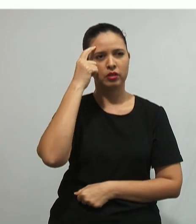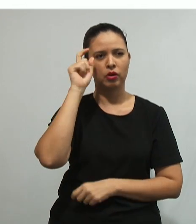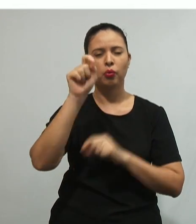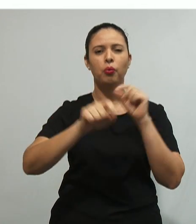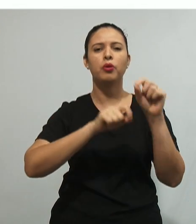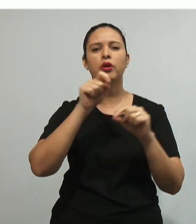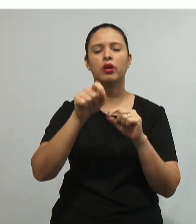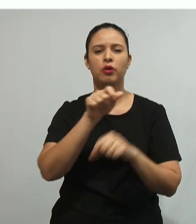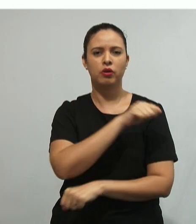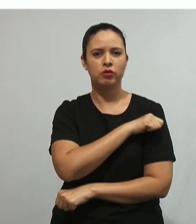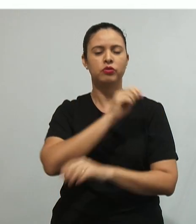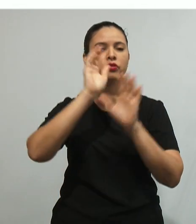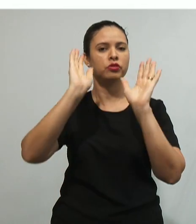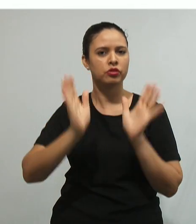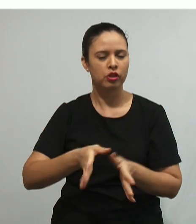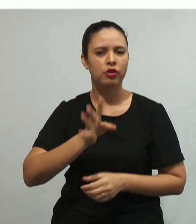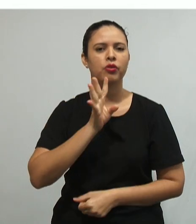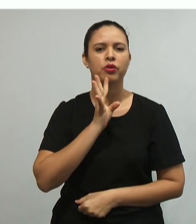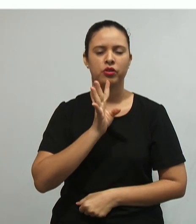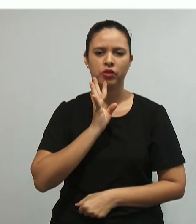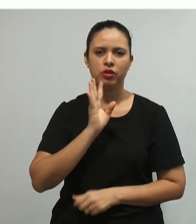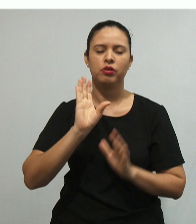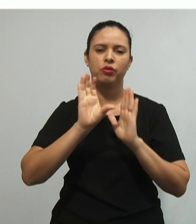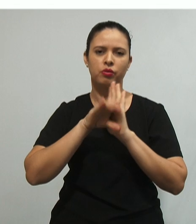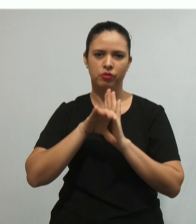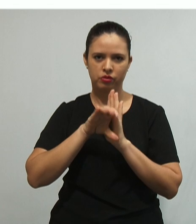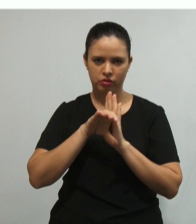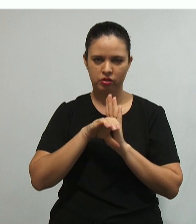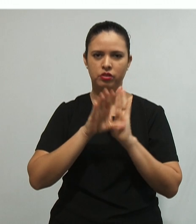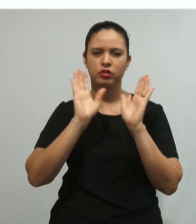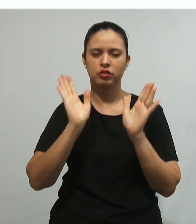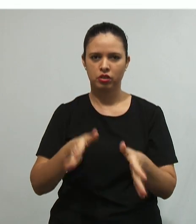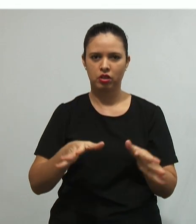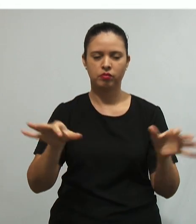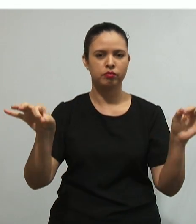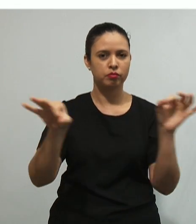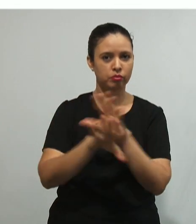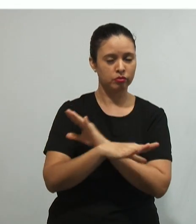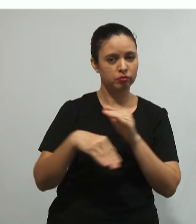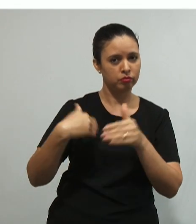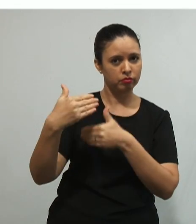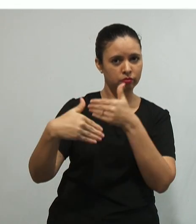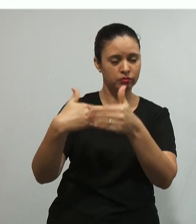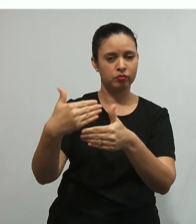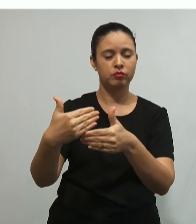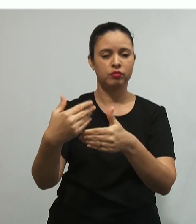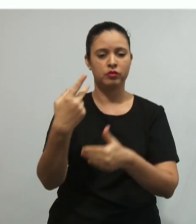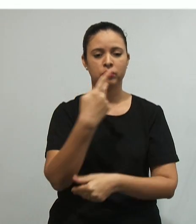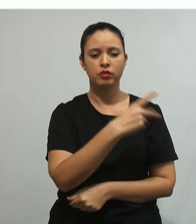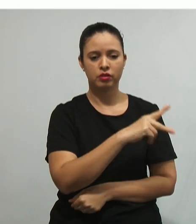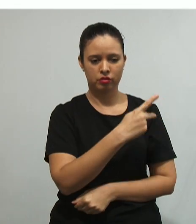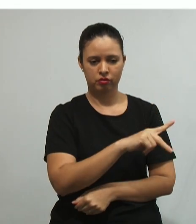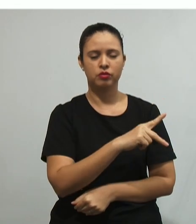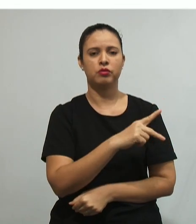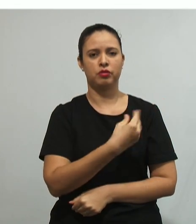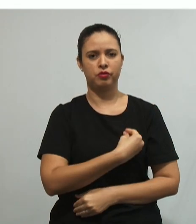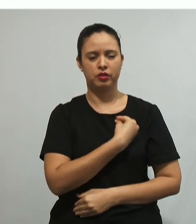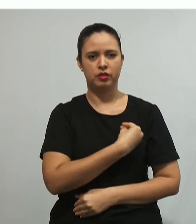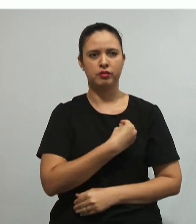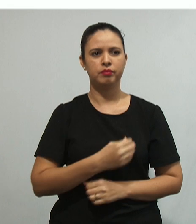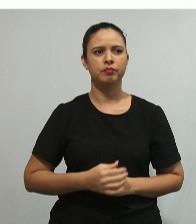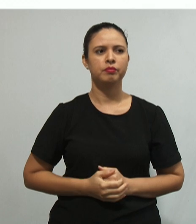que o aluno já conhece, os conceitos que este aluno já formulou ao longo da sua trajetória.